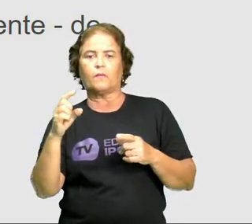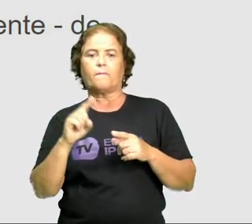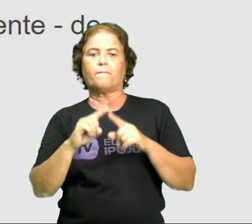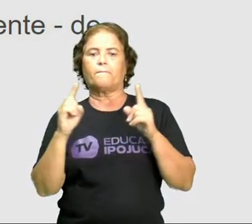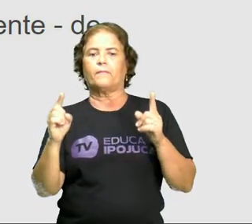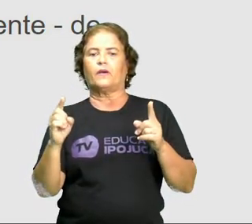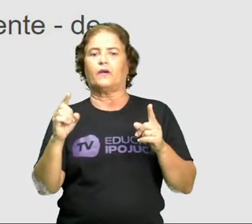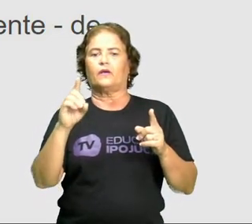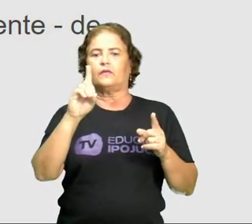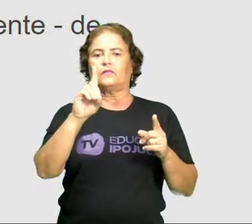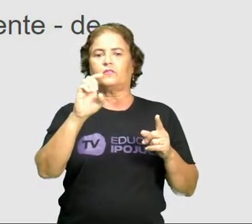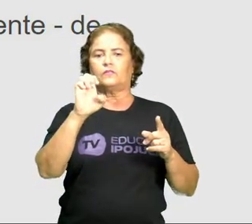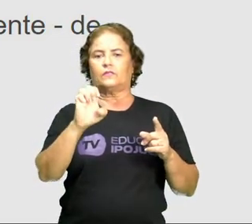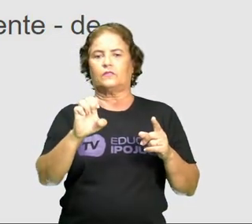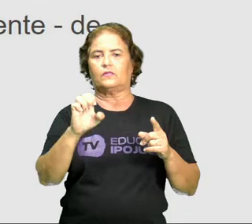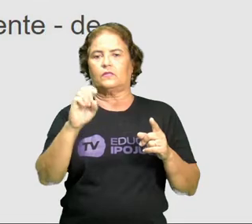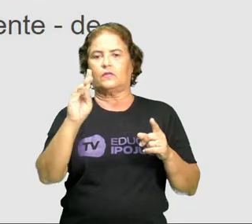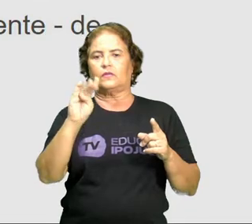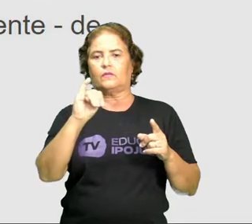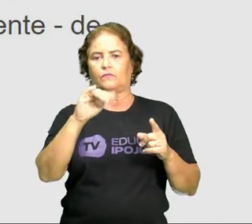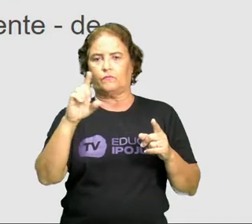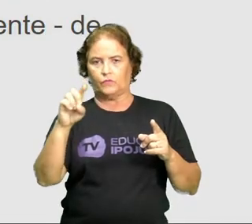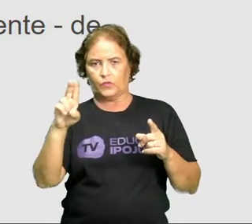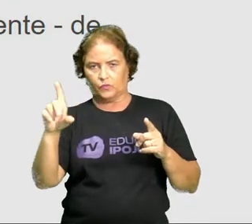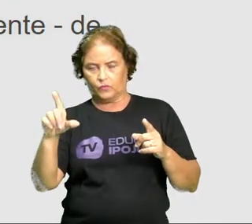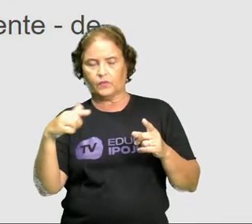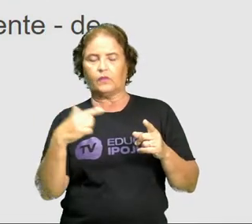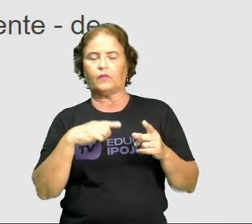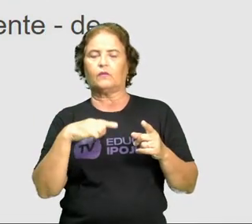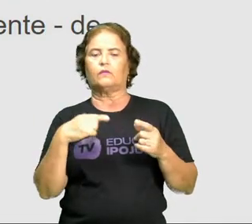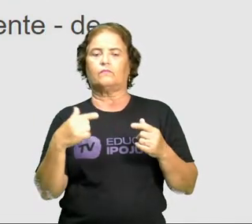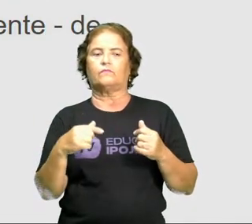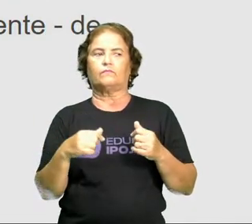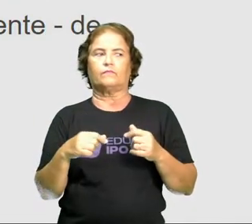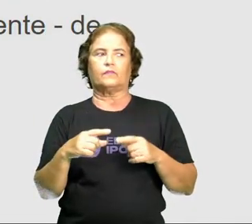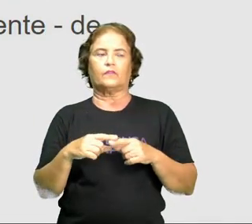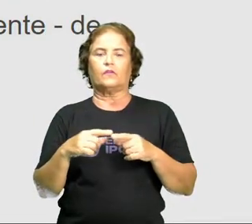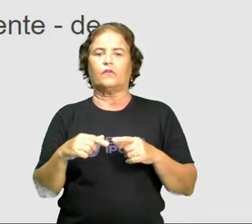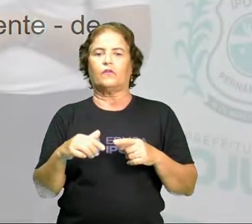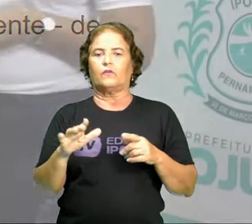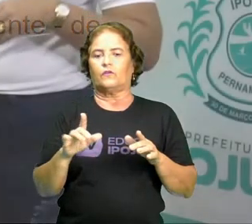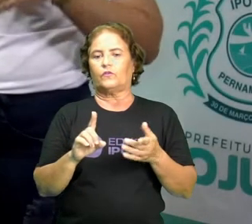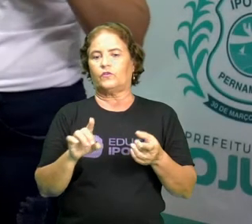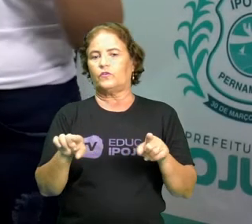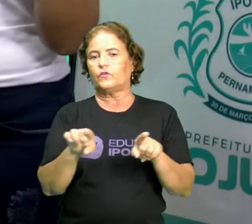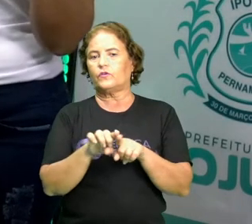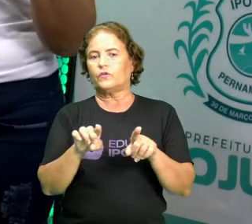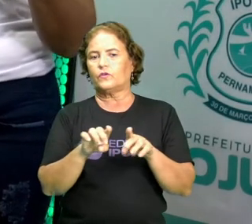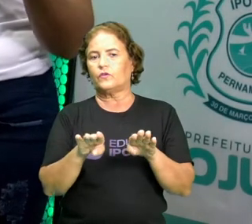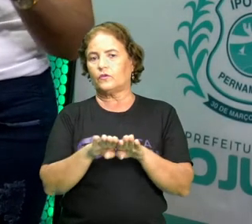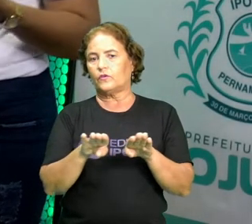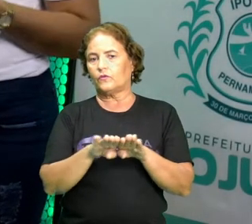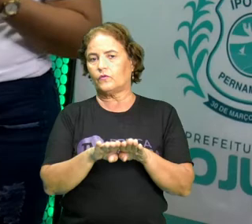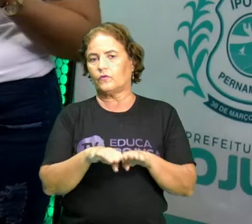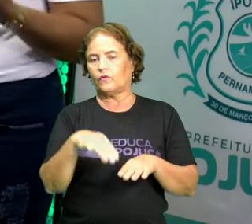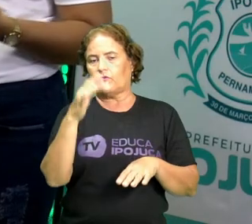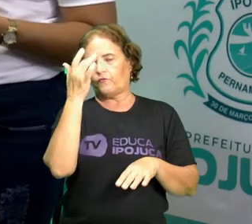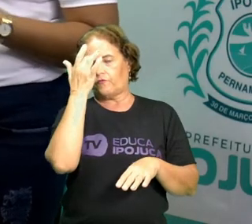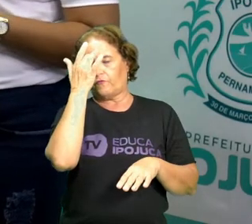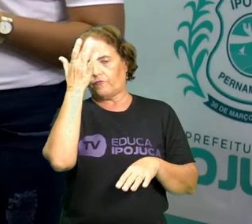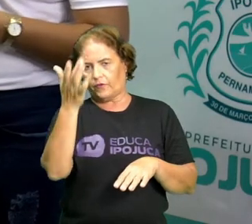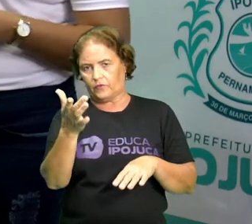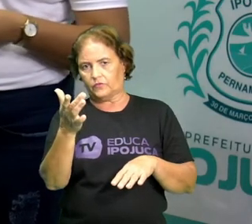Facilmente, né? Que a gente sabe que fácil tem um acento agudo, mas facilmente não precisa. Então as palavras que é adjetivos ou